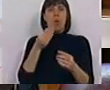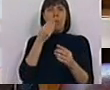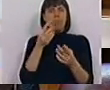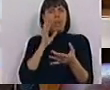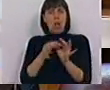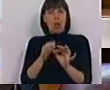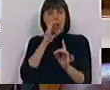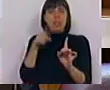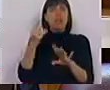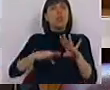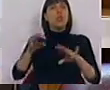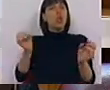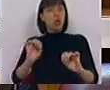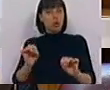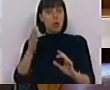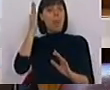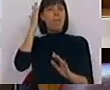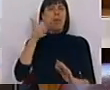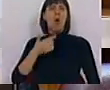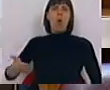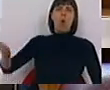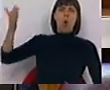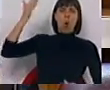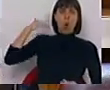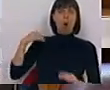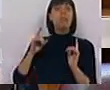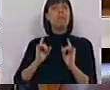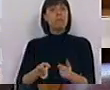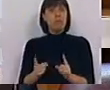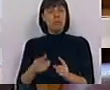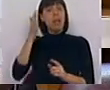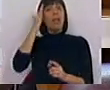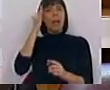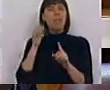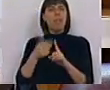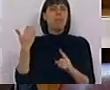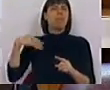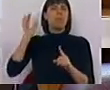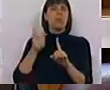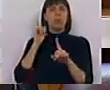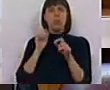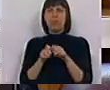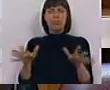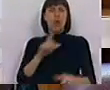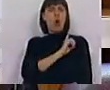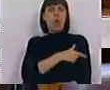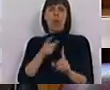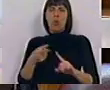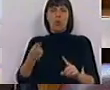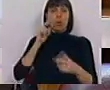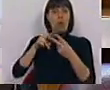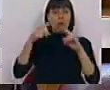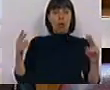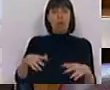injustificável a que não o fizesse. O que está previsto há muito, está muito longe de ser uma descentralização de competências para os